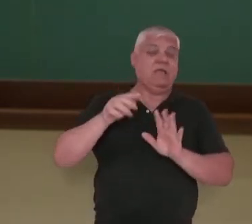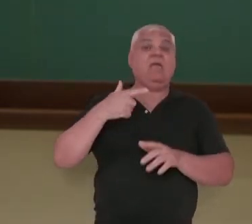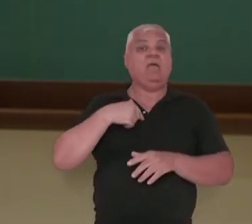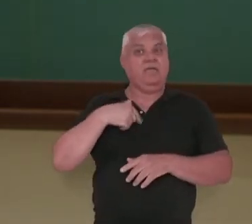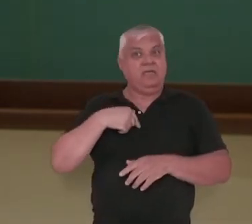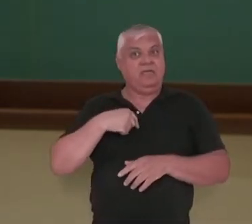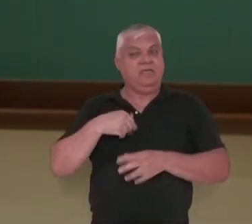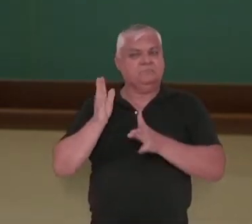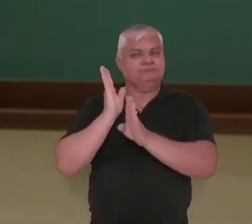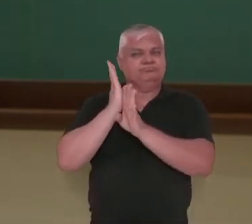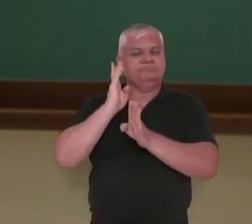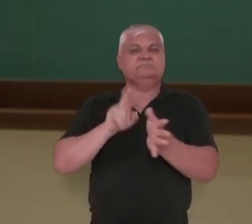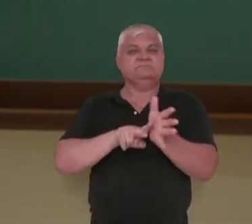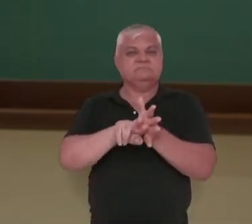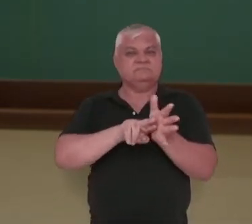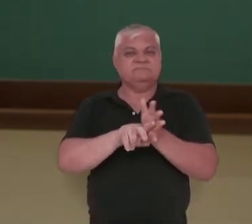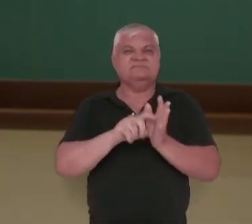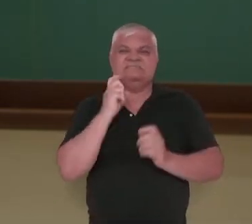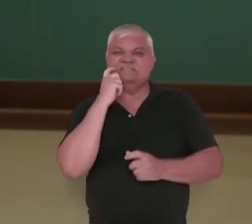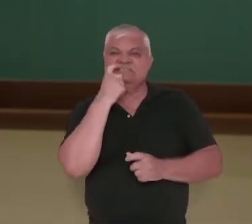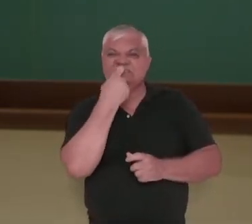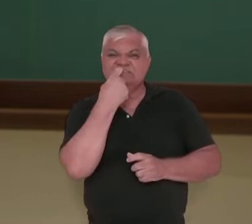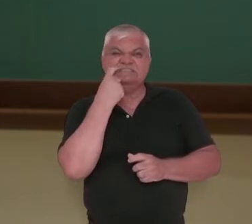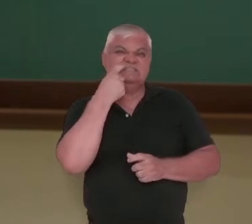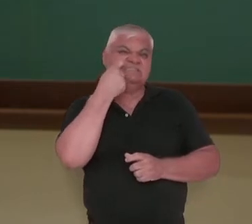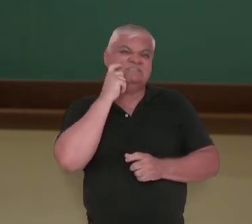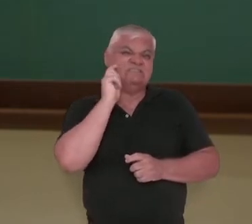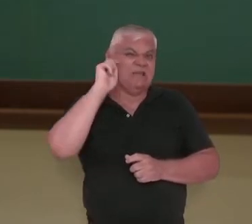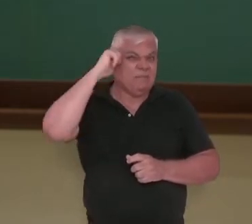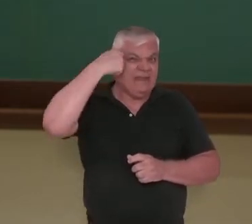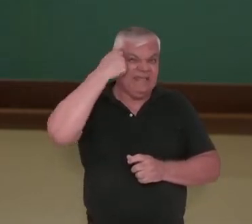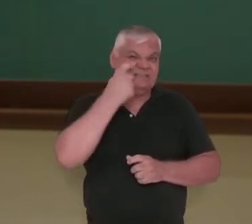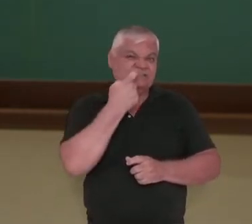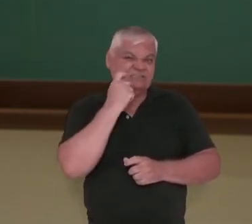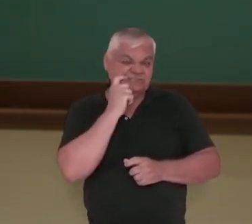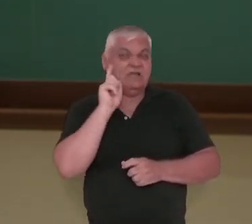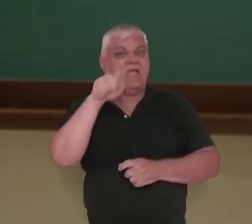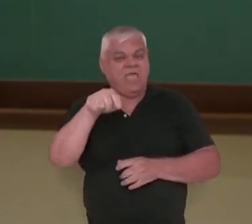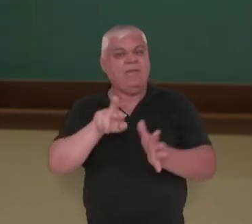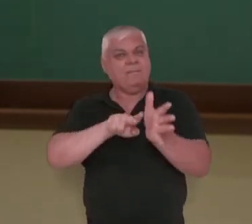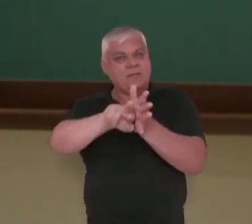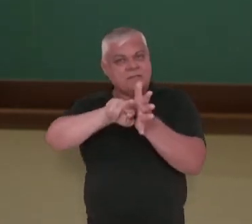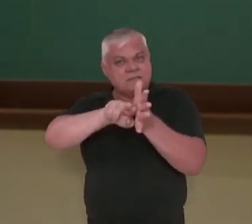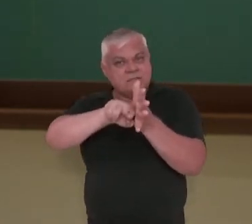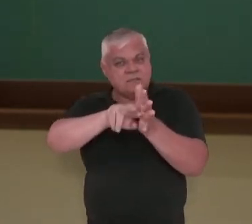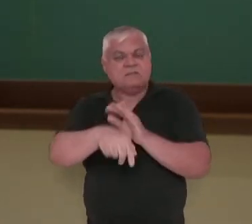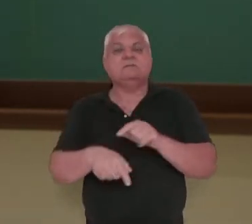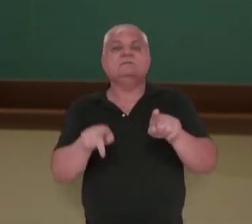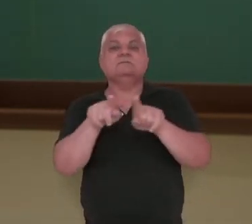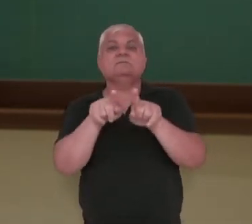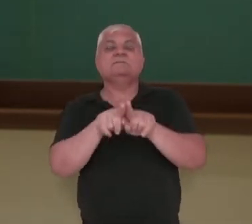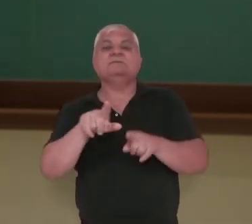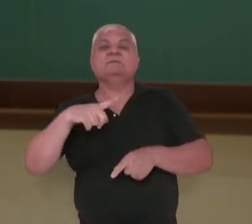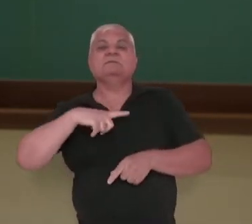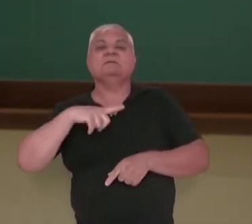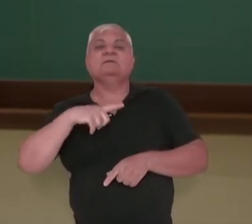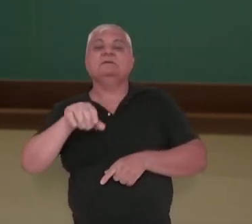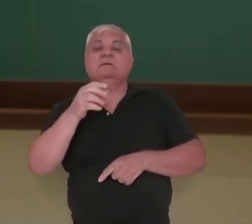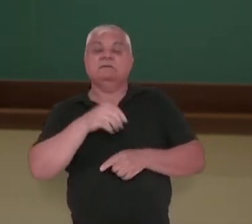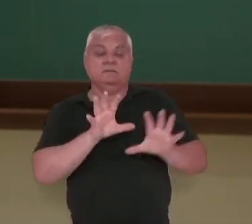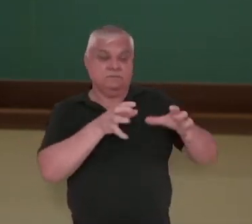De bactéria. As cáries são sinais de bactérias, né? E nós temos aquelas que são as